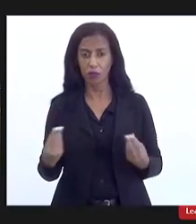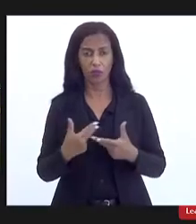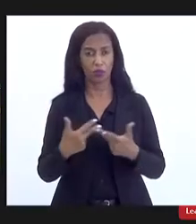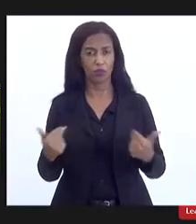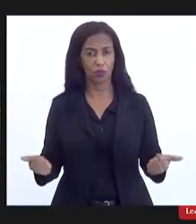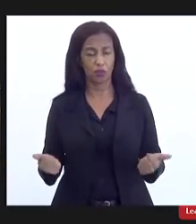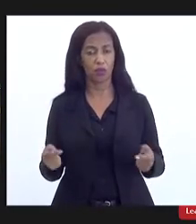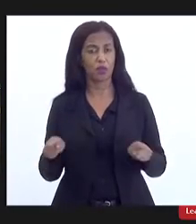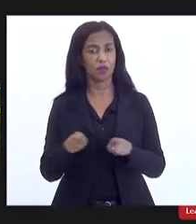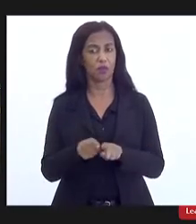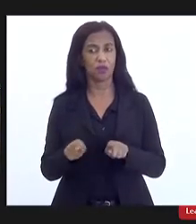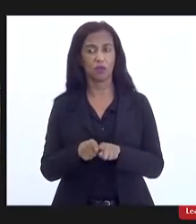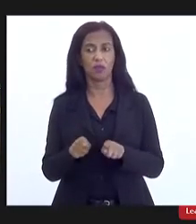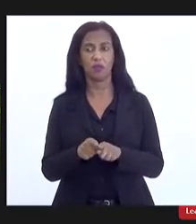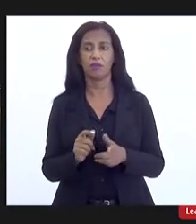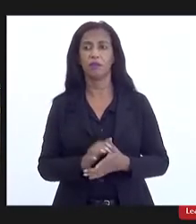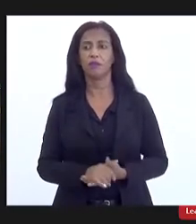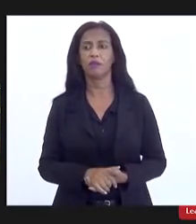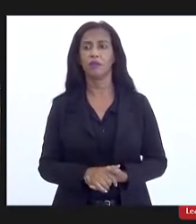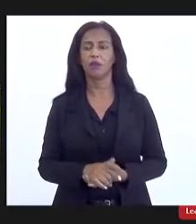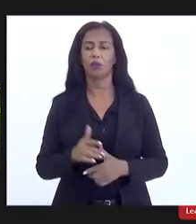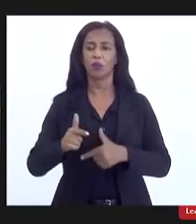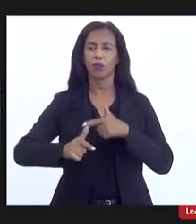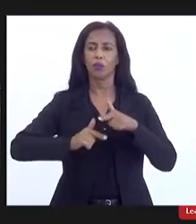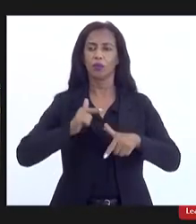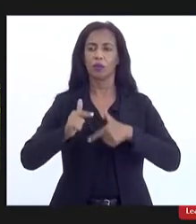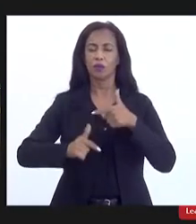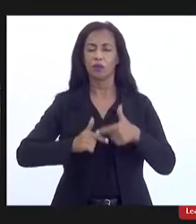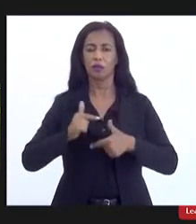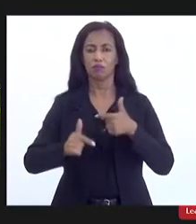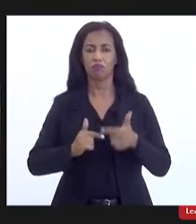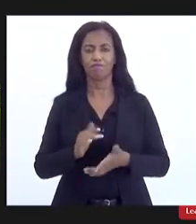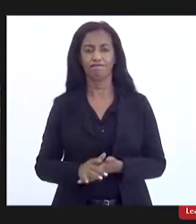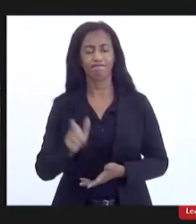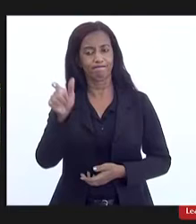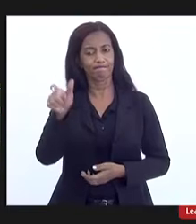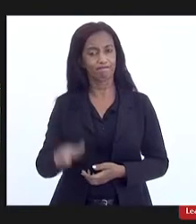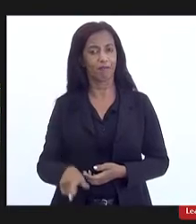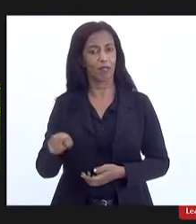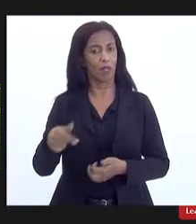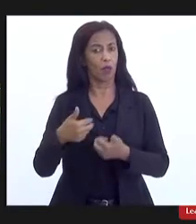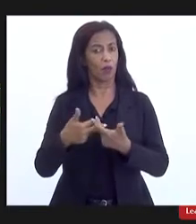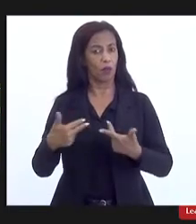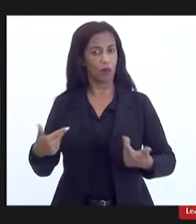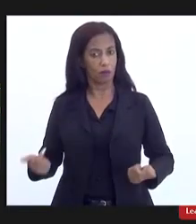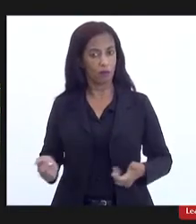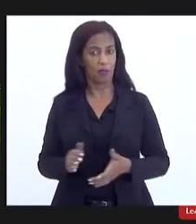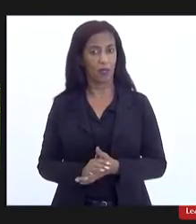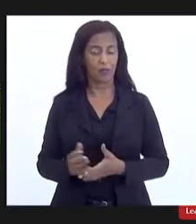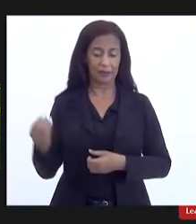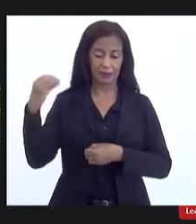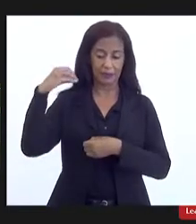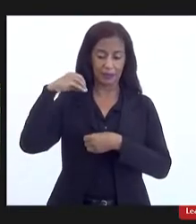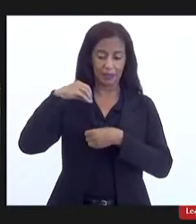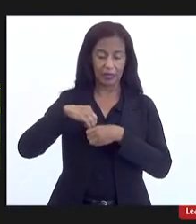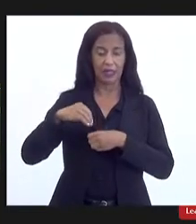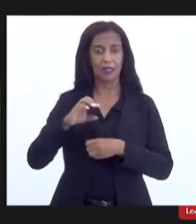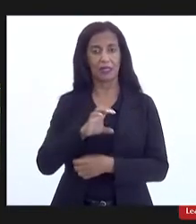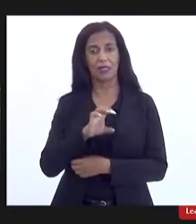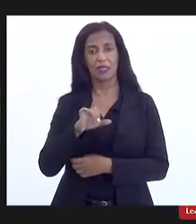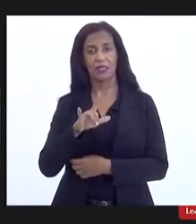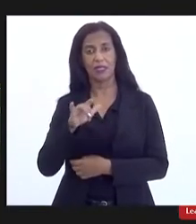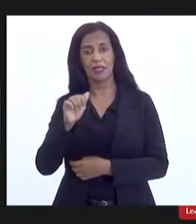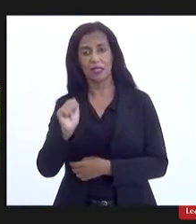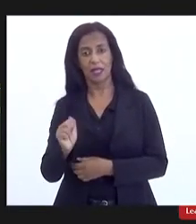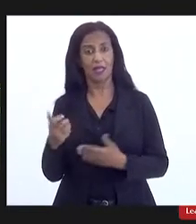inclusive a questão do trabalhador, que é uma pessoa qualificada que estava dentro da CEDAI e que